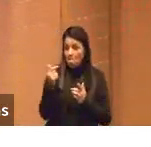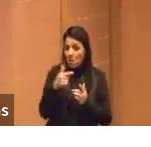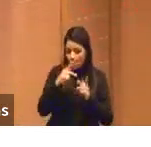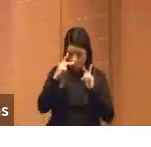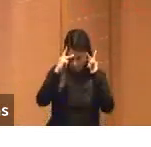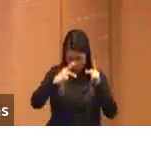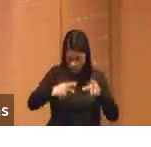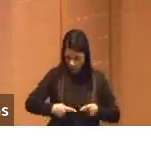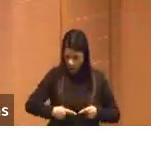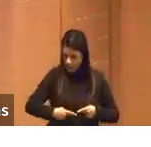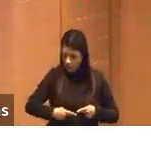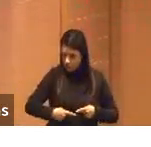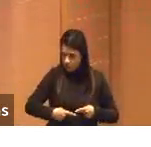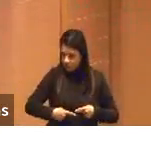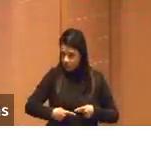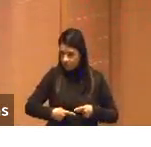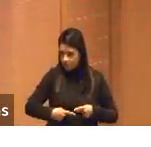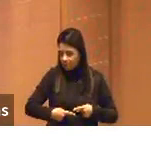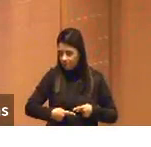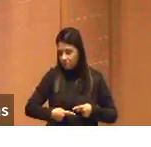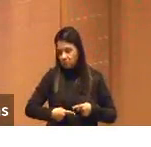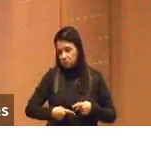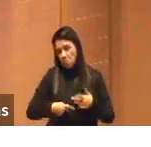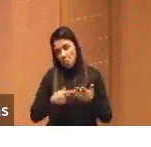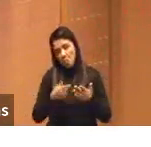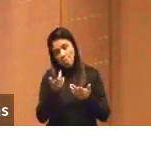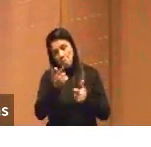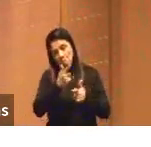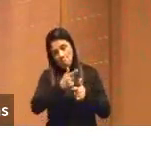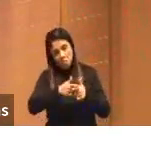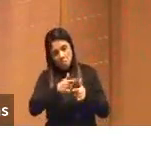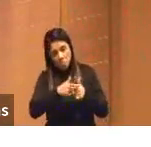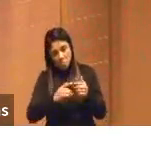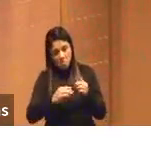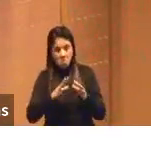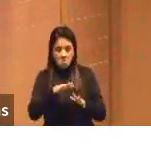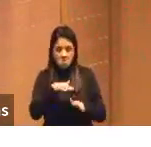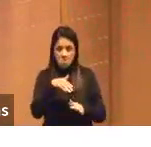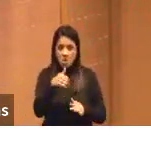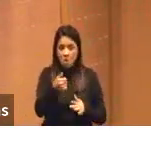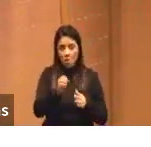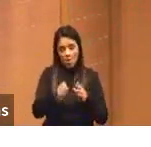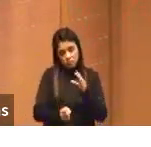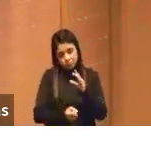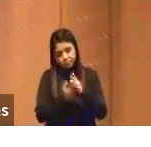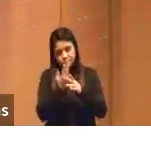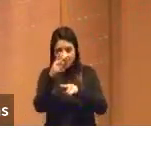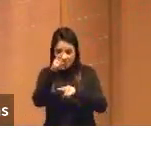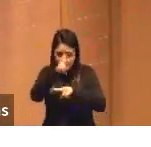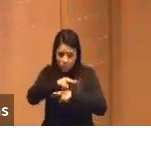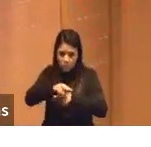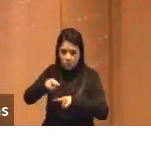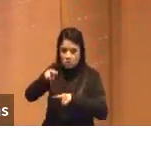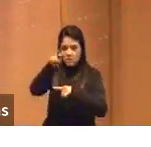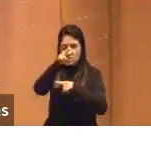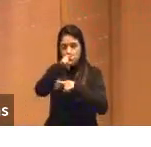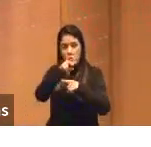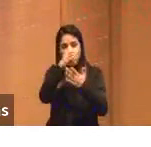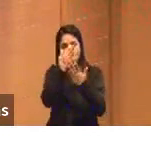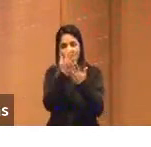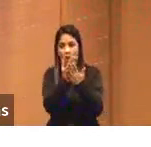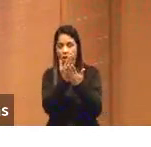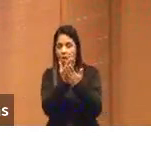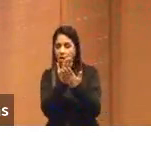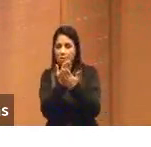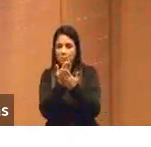ou que eu responda a problema melhor do que a inteligência artificial, ou que eu produza uma visualização gráfica, uma aula,